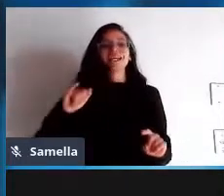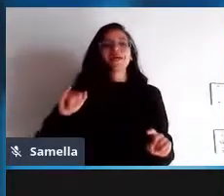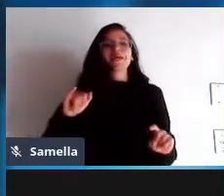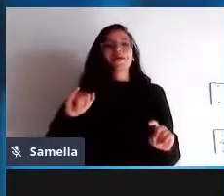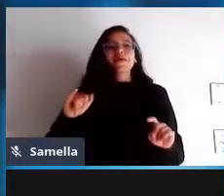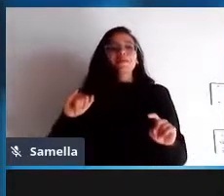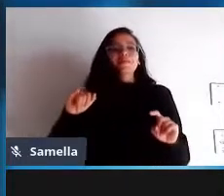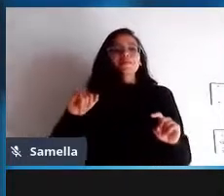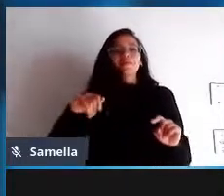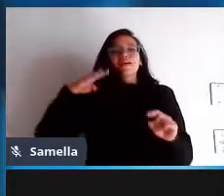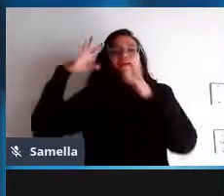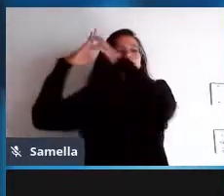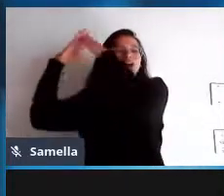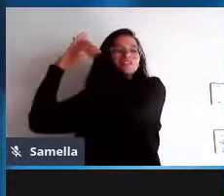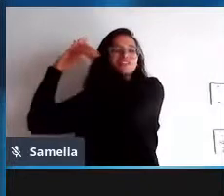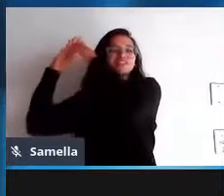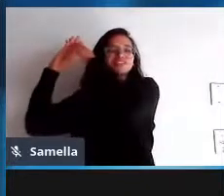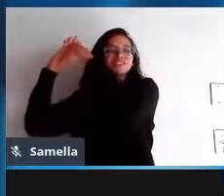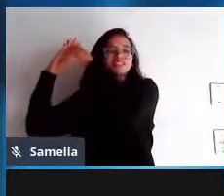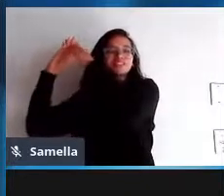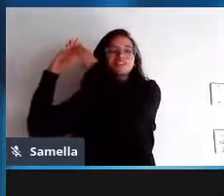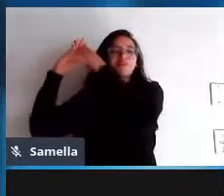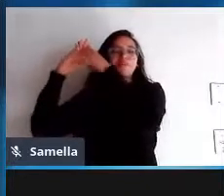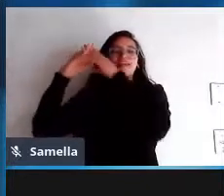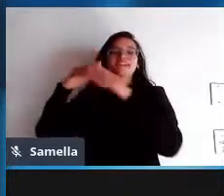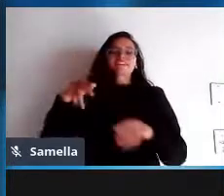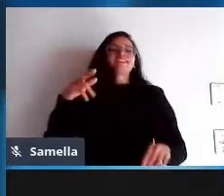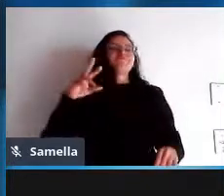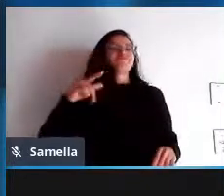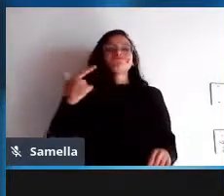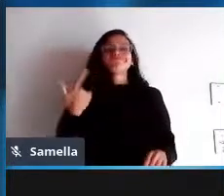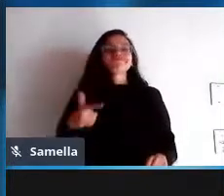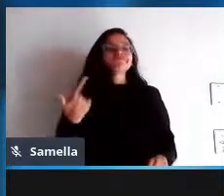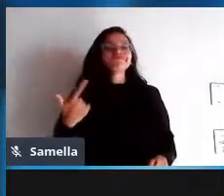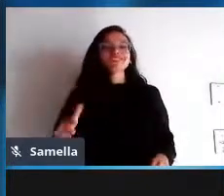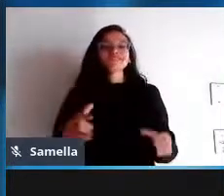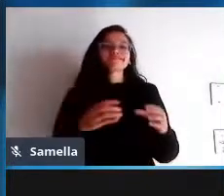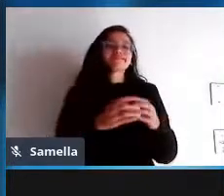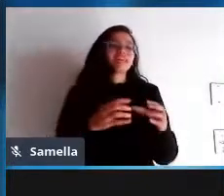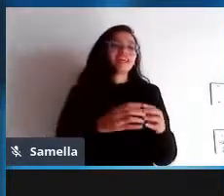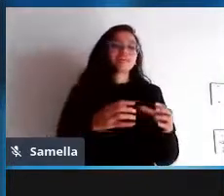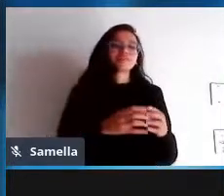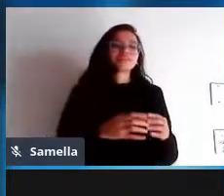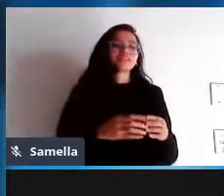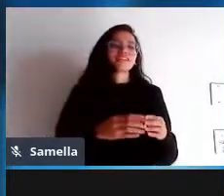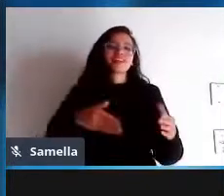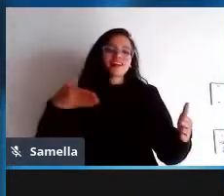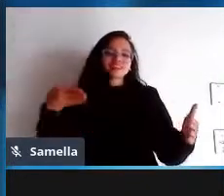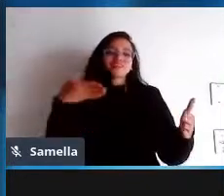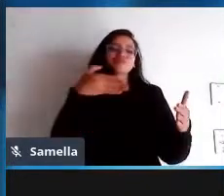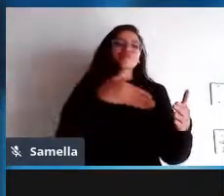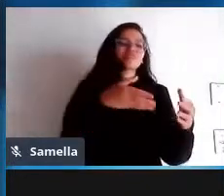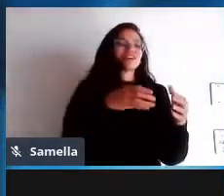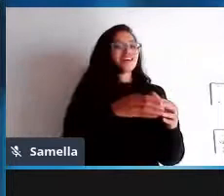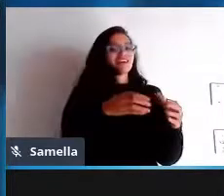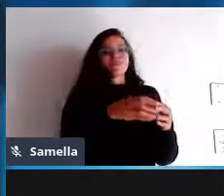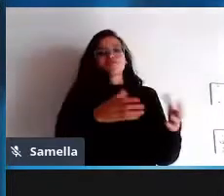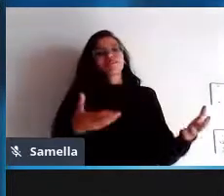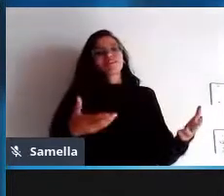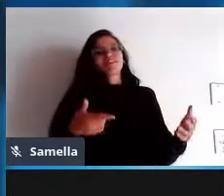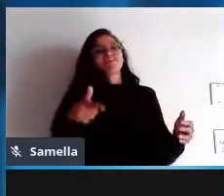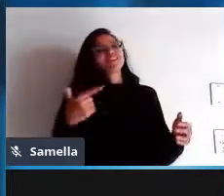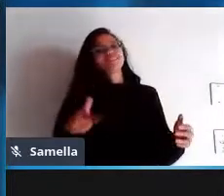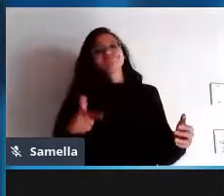pode pensar sem essa comunidade sem a participação da comunidade essas coisas não tem como